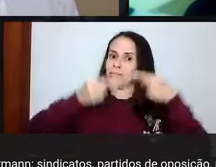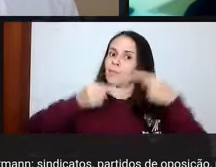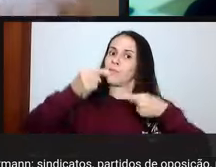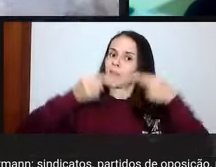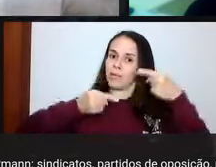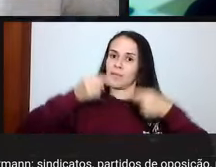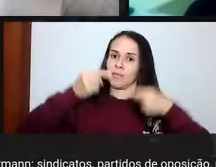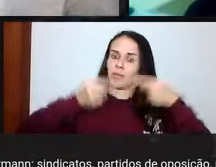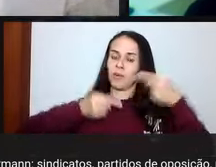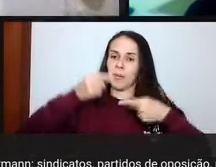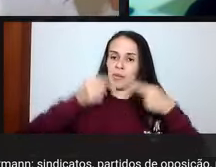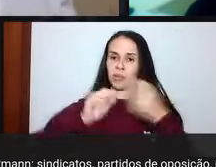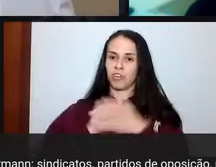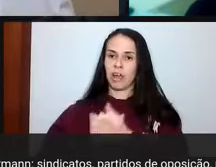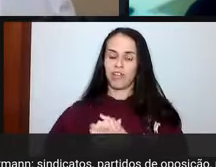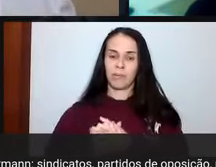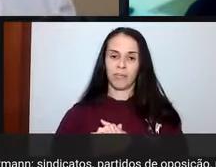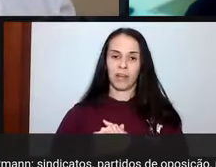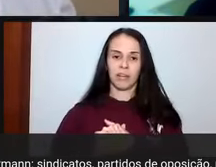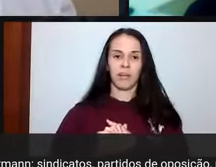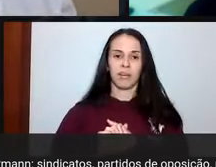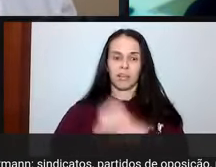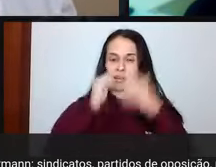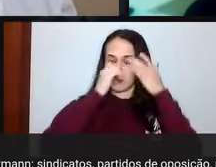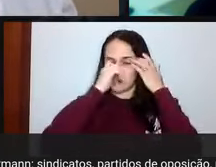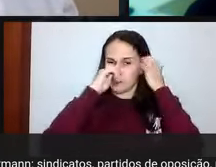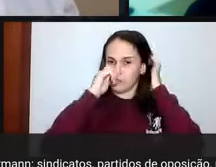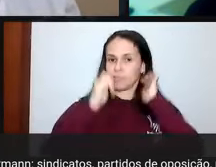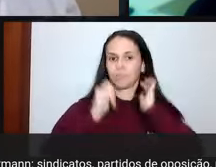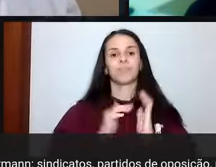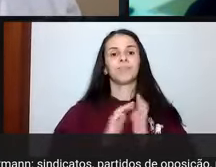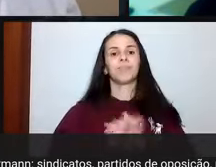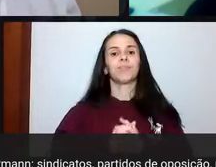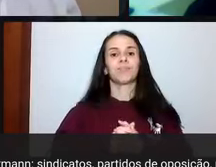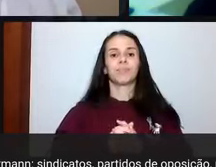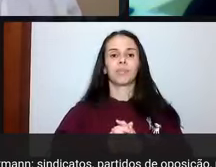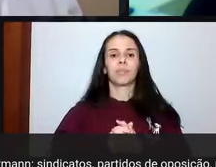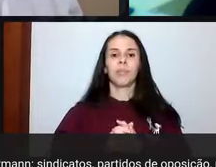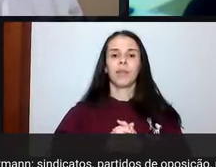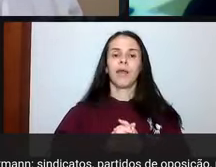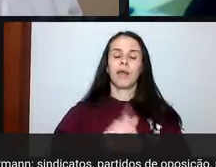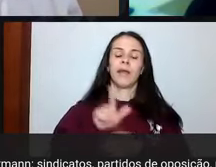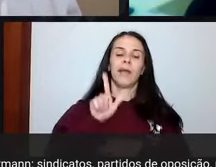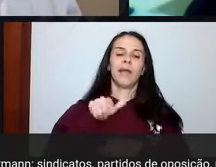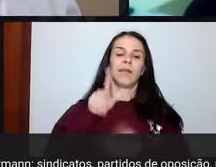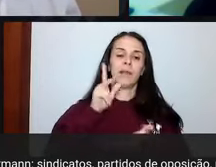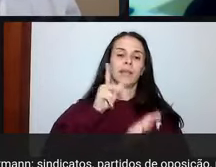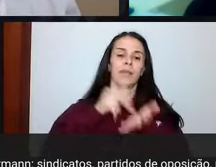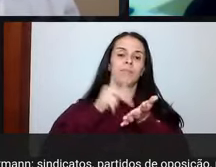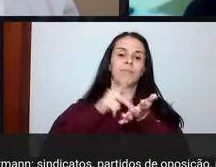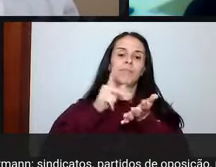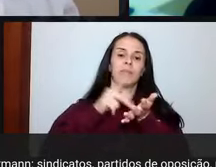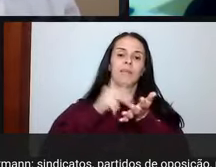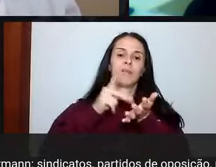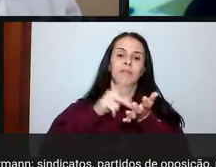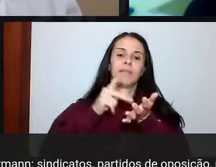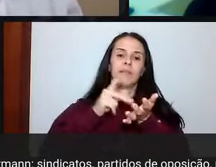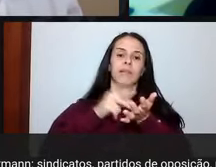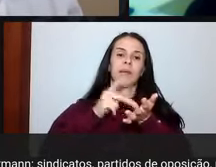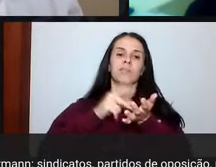uma compreensão muito ampla dessa situação. Mas não há dúvida que a tributação